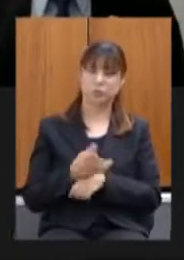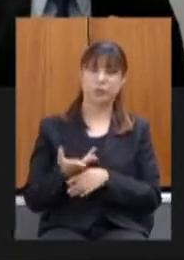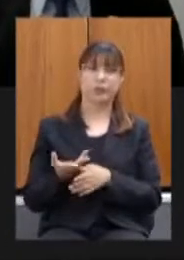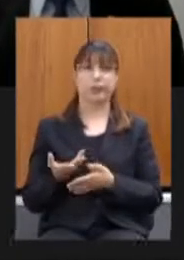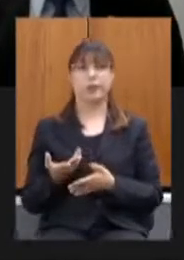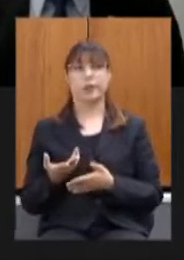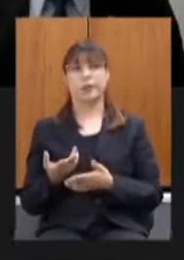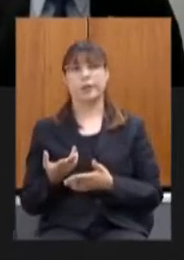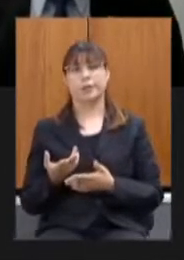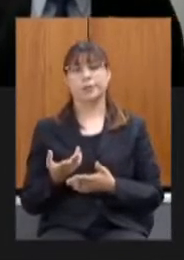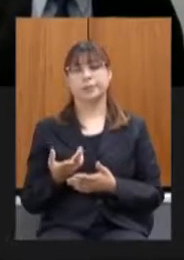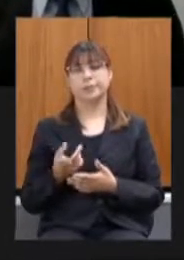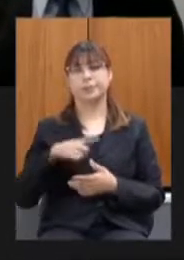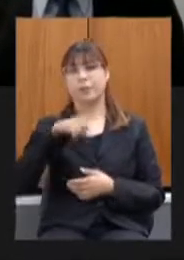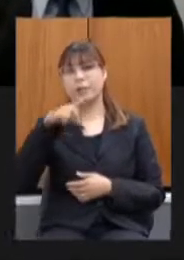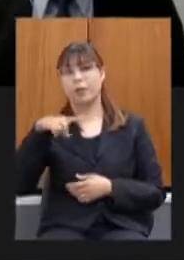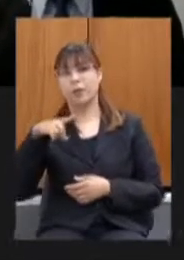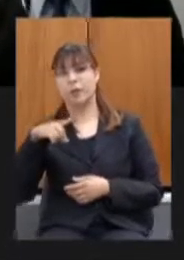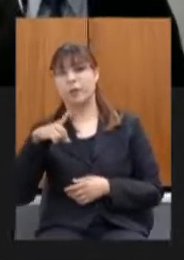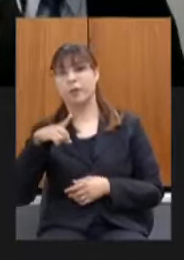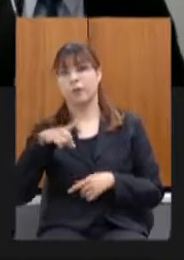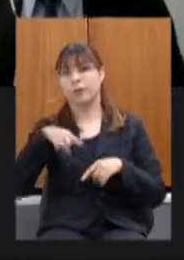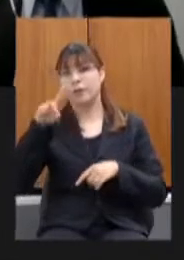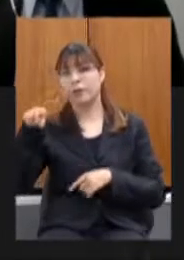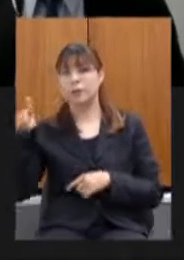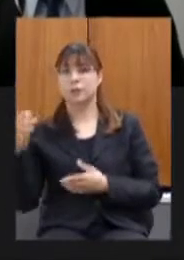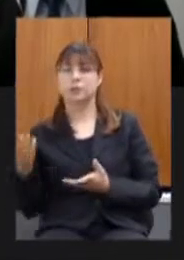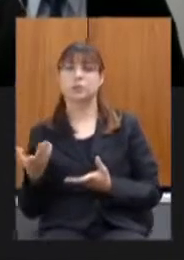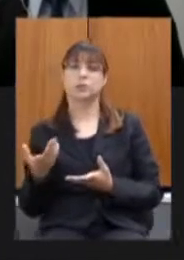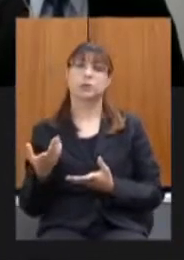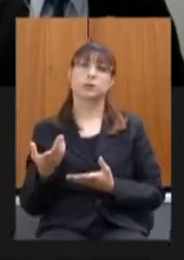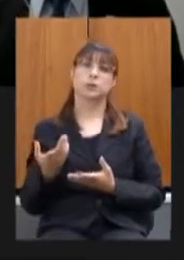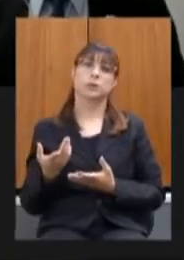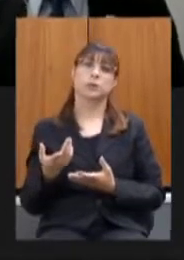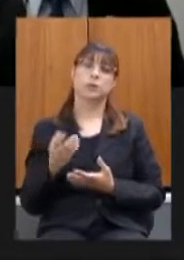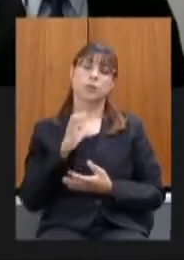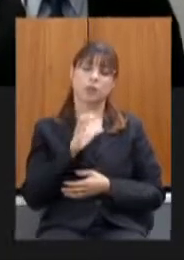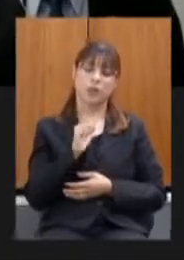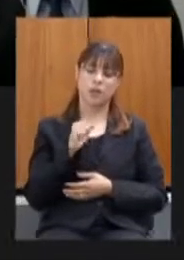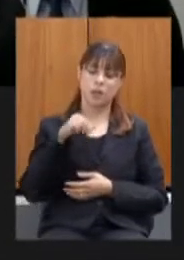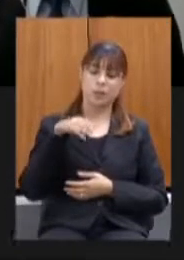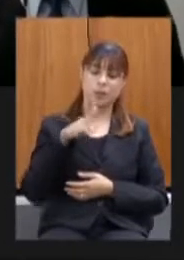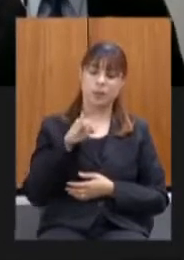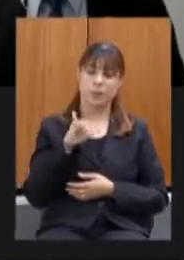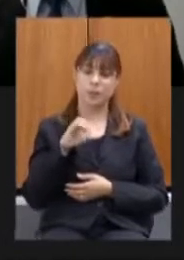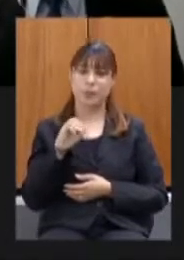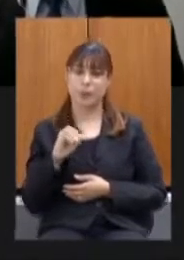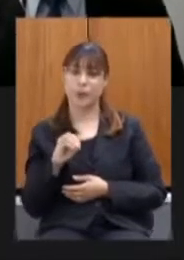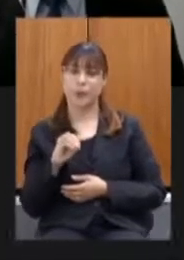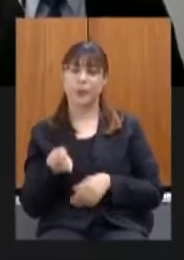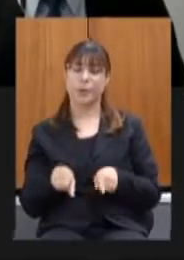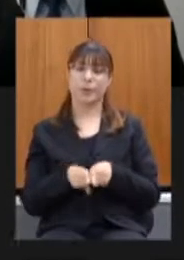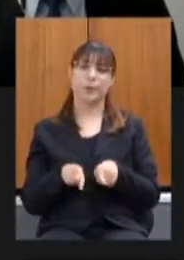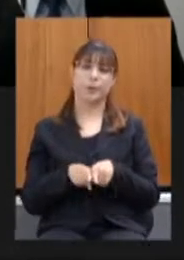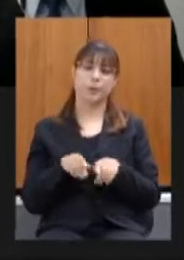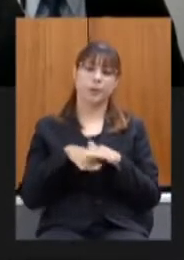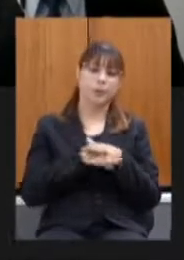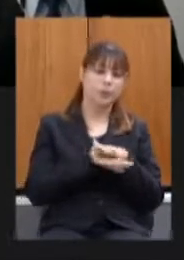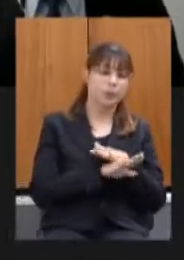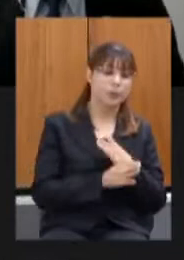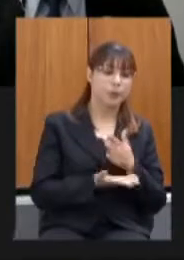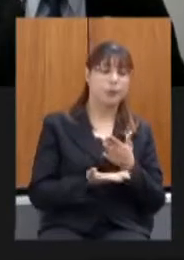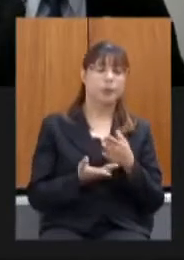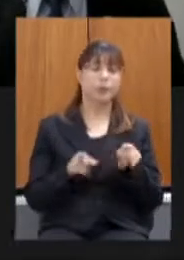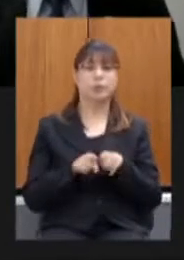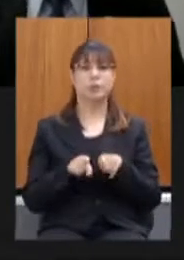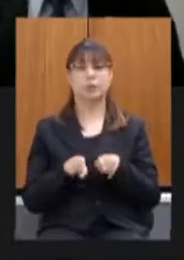variação com lastreado em variação cambial o estoque a sensibilidade cada